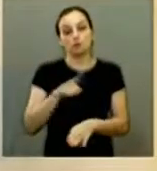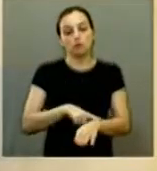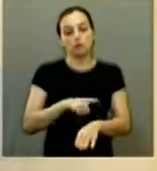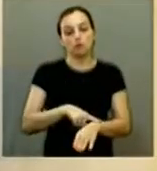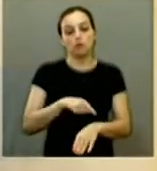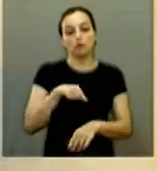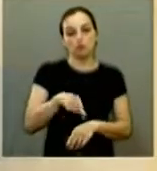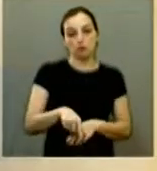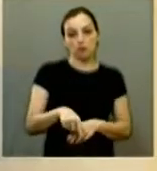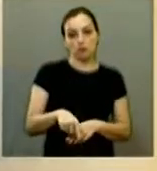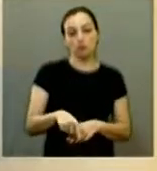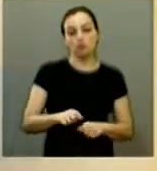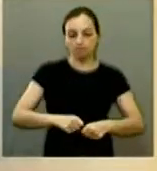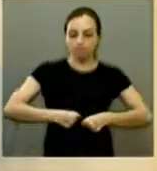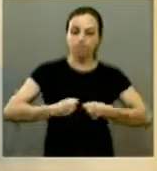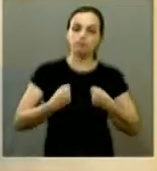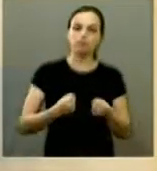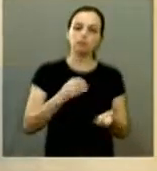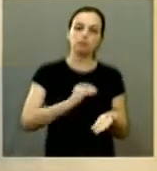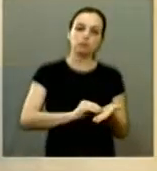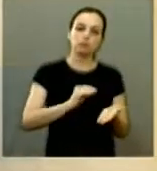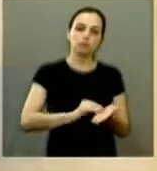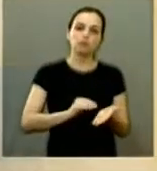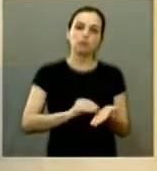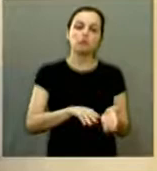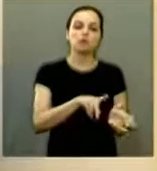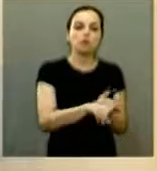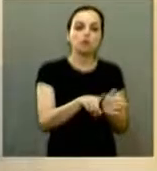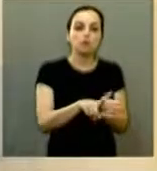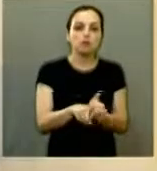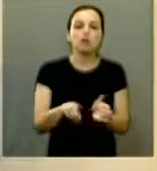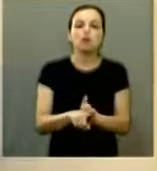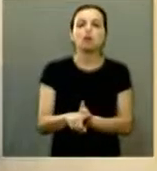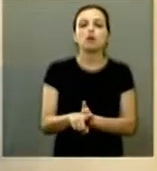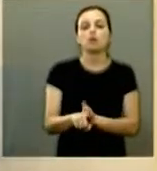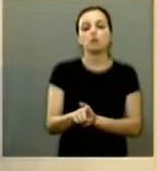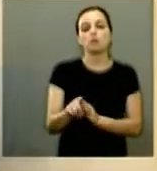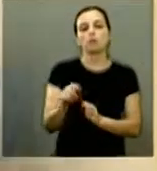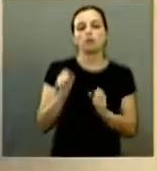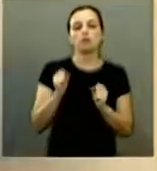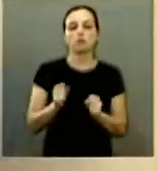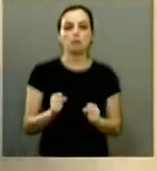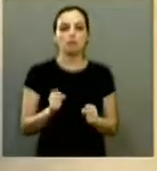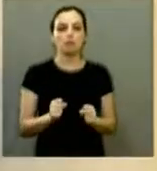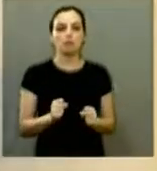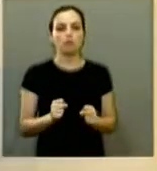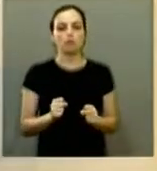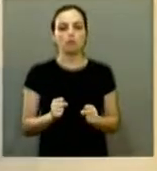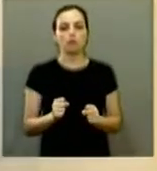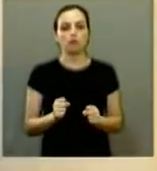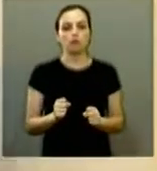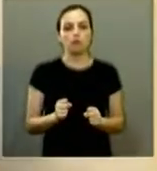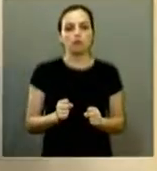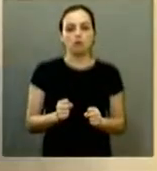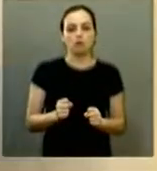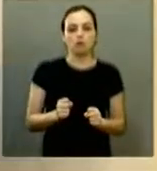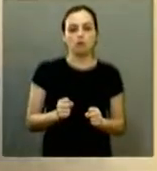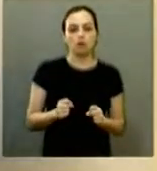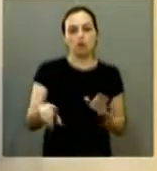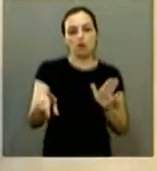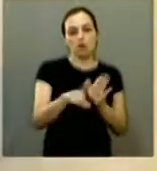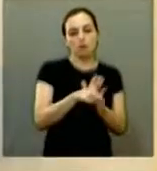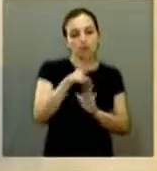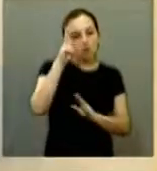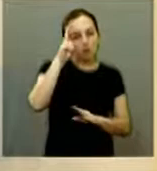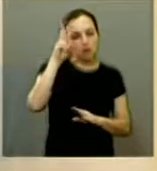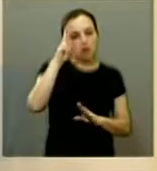teríamos que dar da força a secretaria aos fiscais para que ele realmente possa punir foi quando eu lembrei na lei do nosso